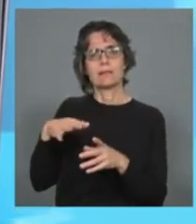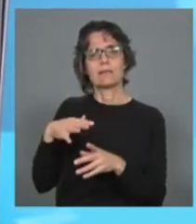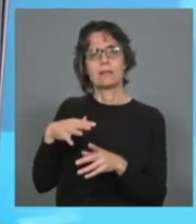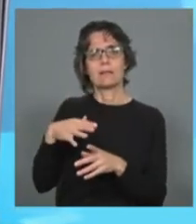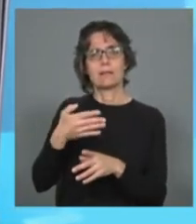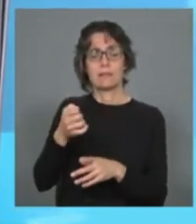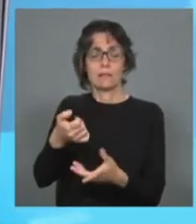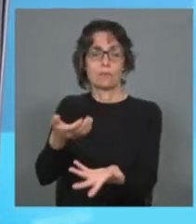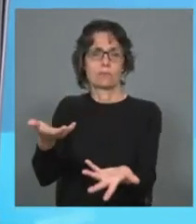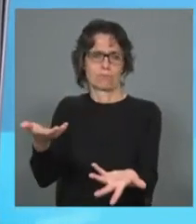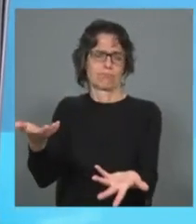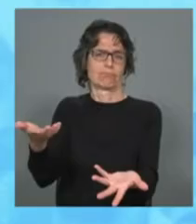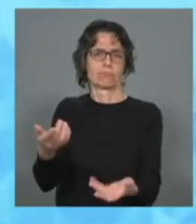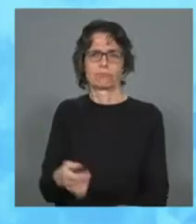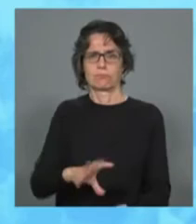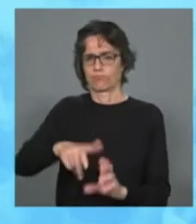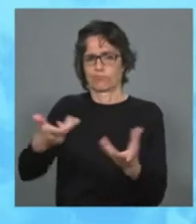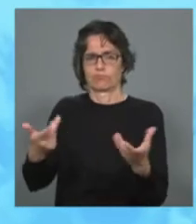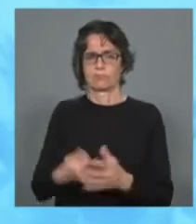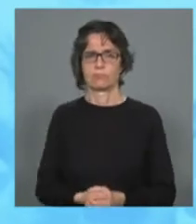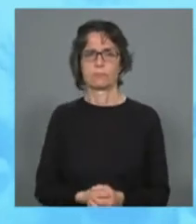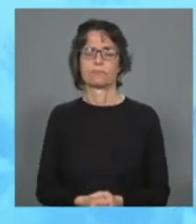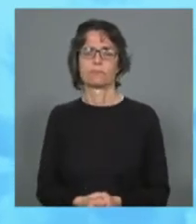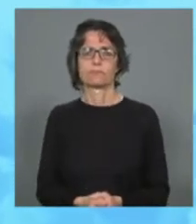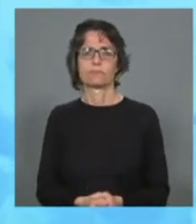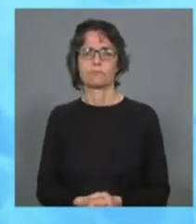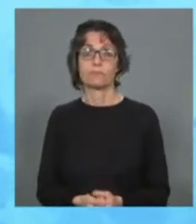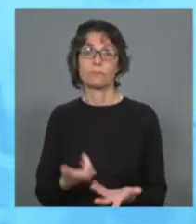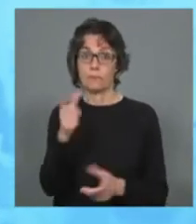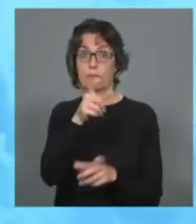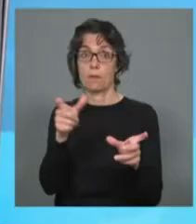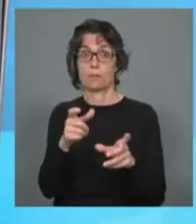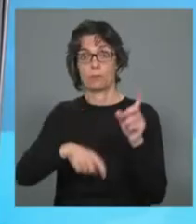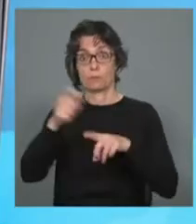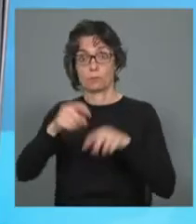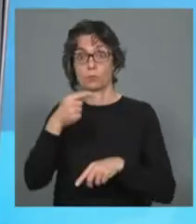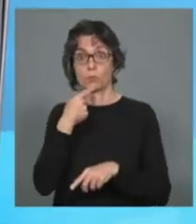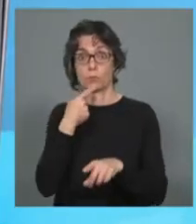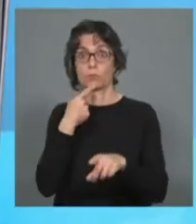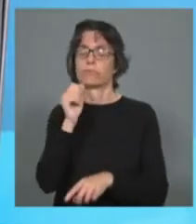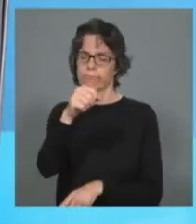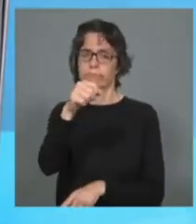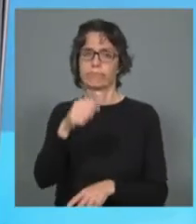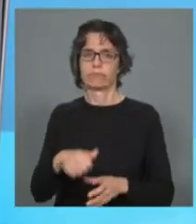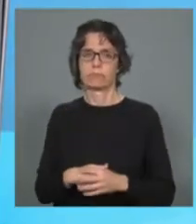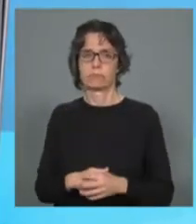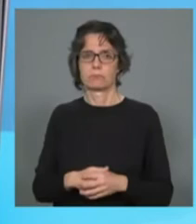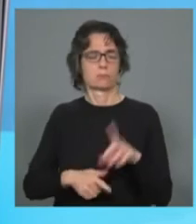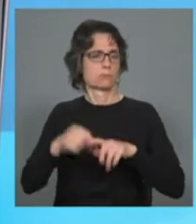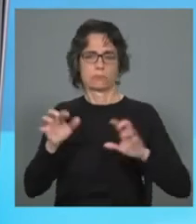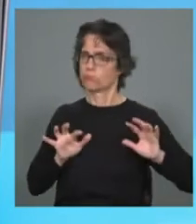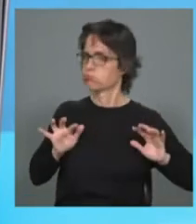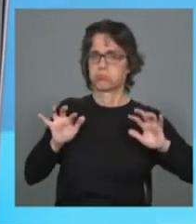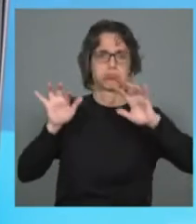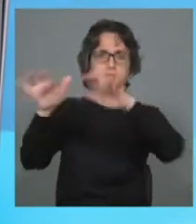dramática. Consequência, é um país com as pessoas em fuga. Sim, fuga massiva de